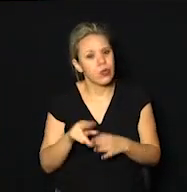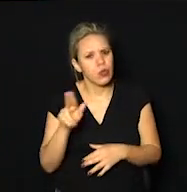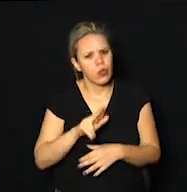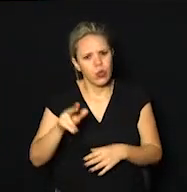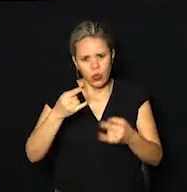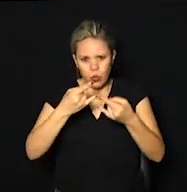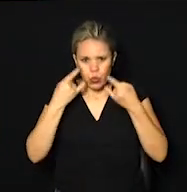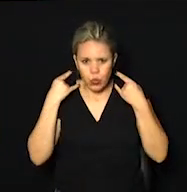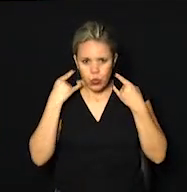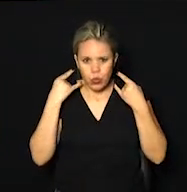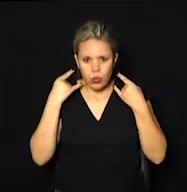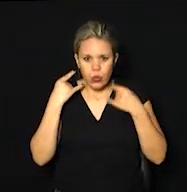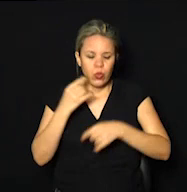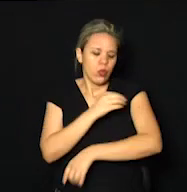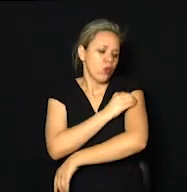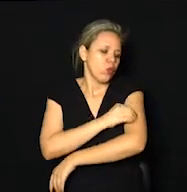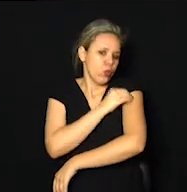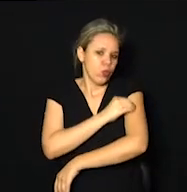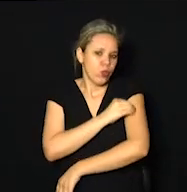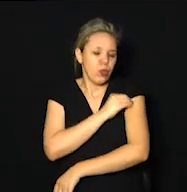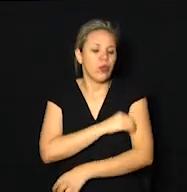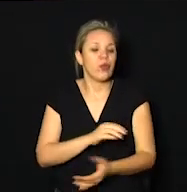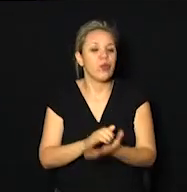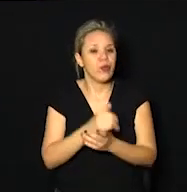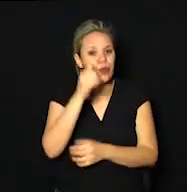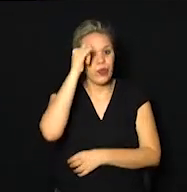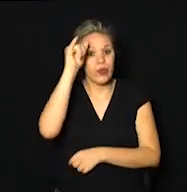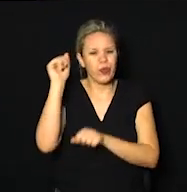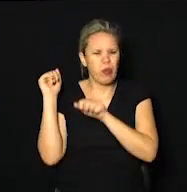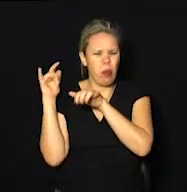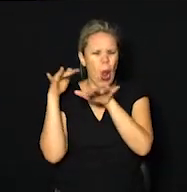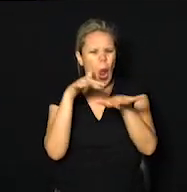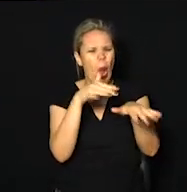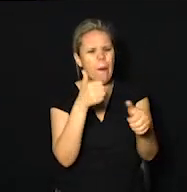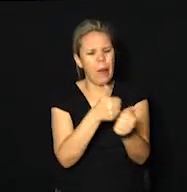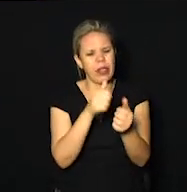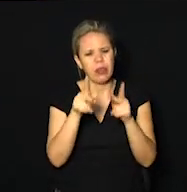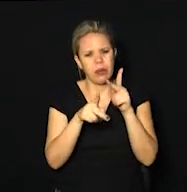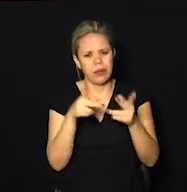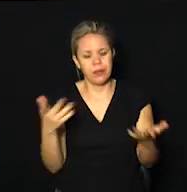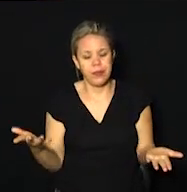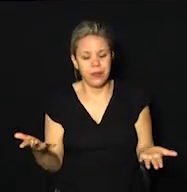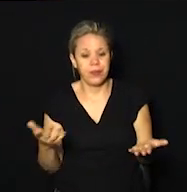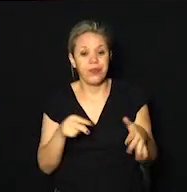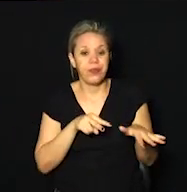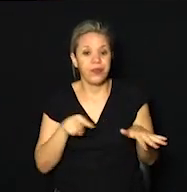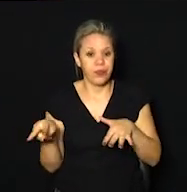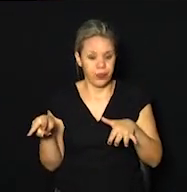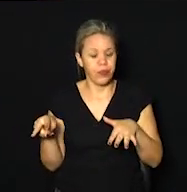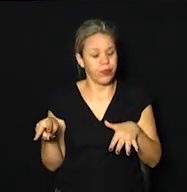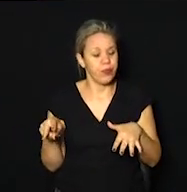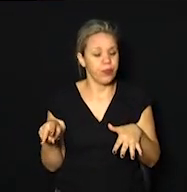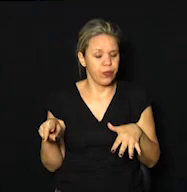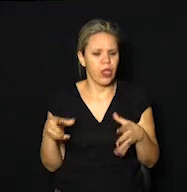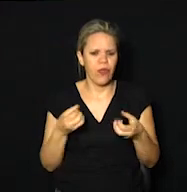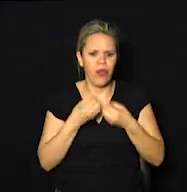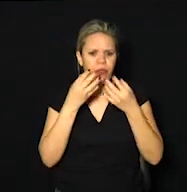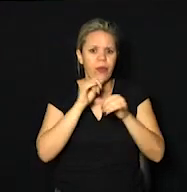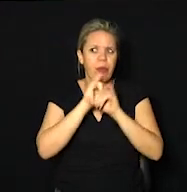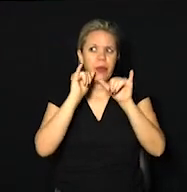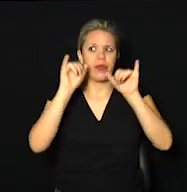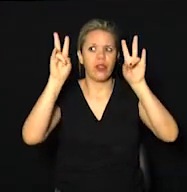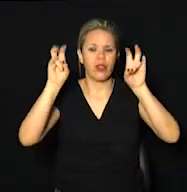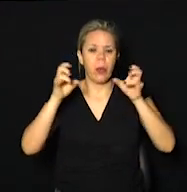máscara, álcool em gel e evitar aglomerações. E nessa semana, Gabriel, muito foi falado sobre a